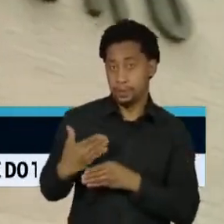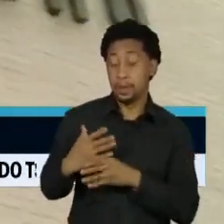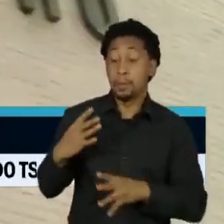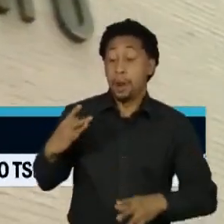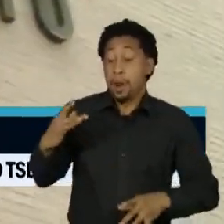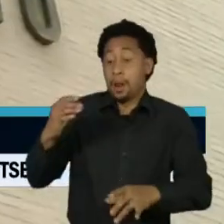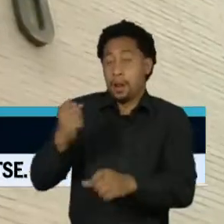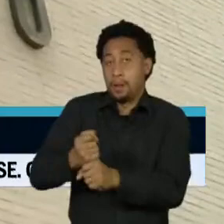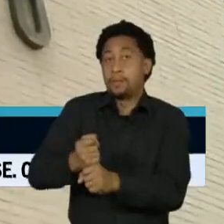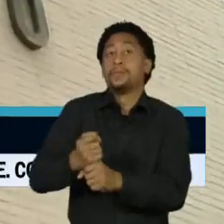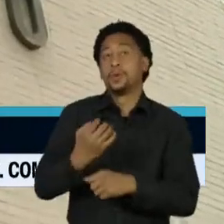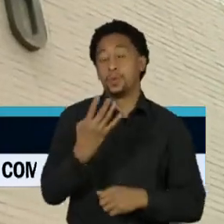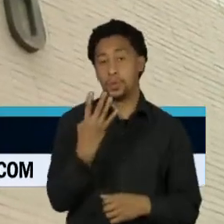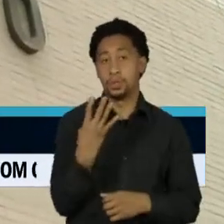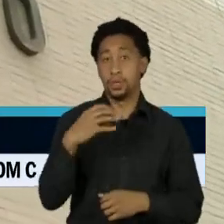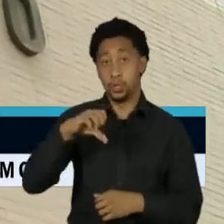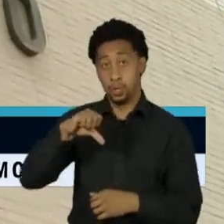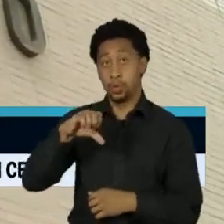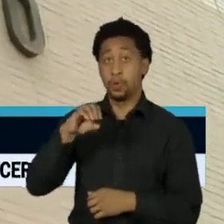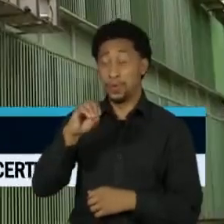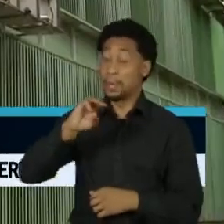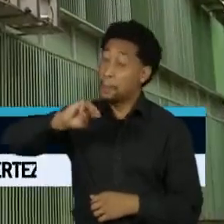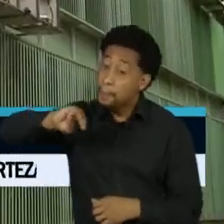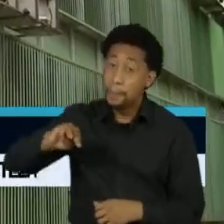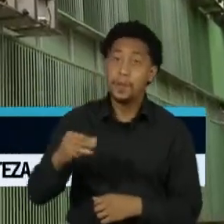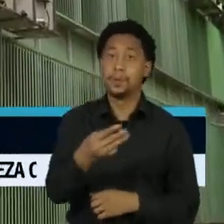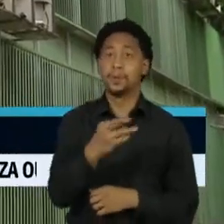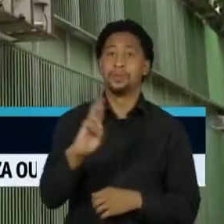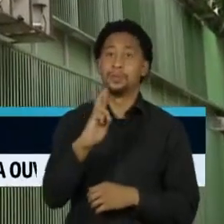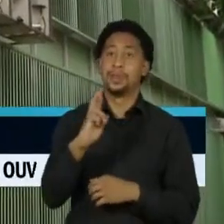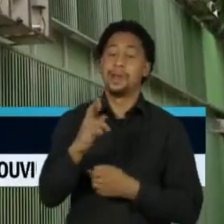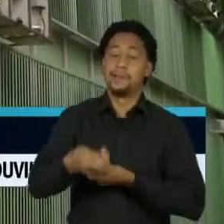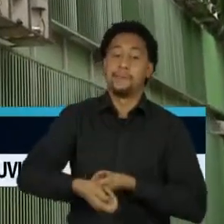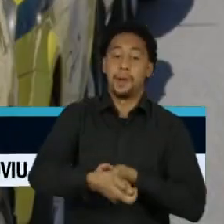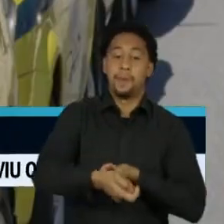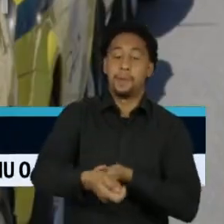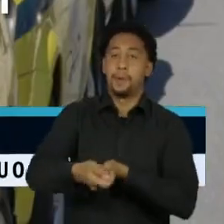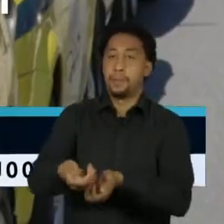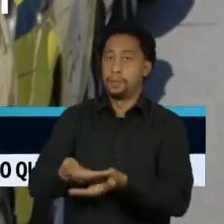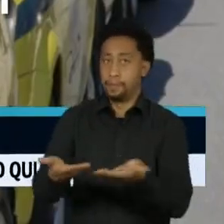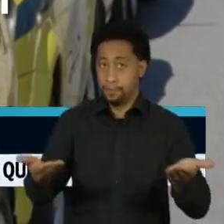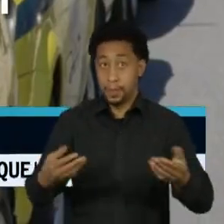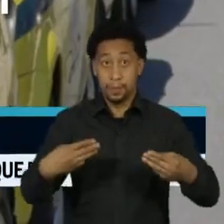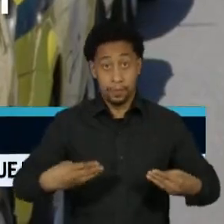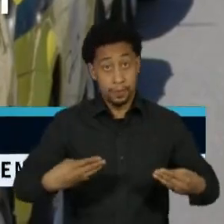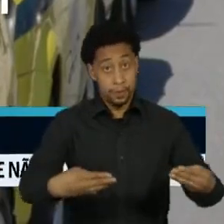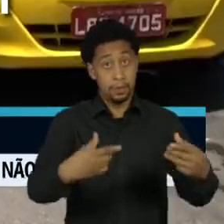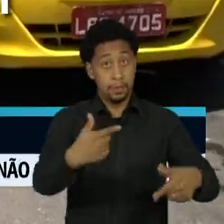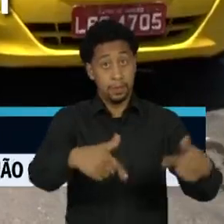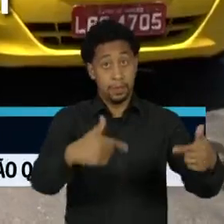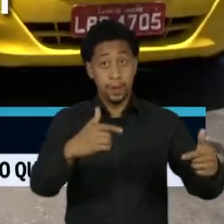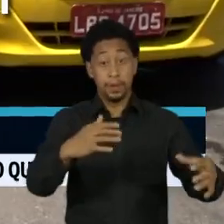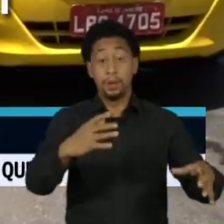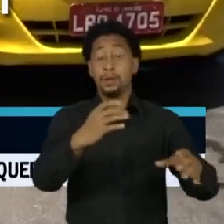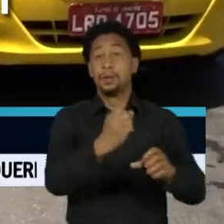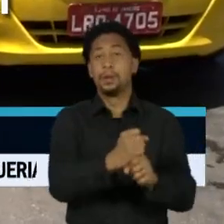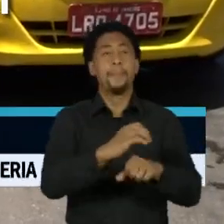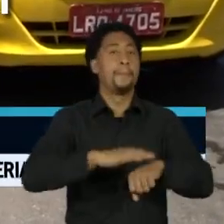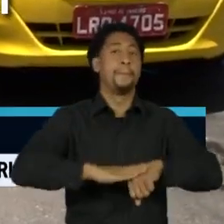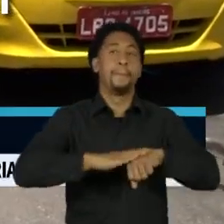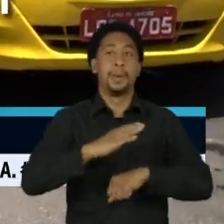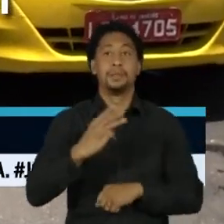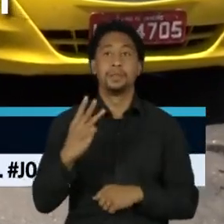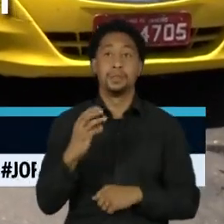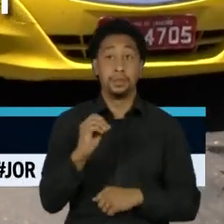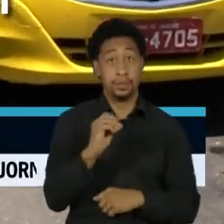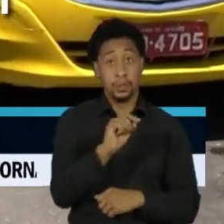mais de 490 milhões de reais. Segundo o Ministério do Trabalho, mais de 300 mil profissionais se inscreveram e